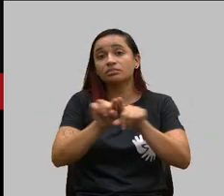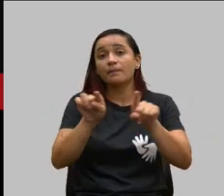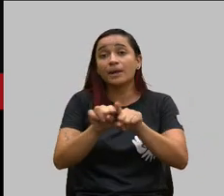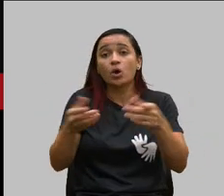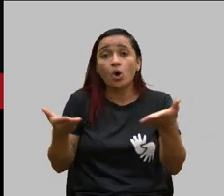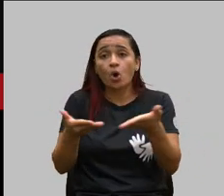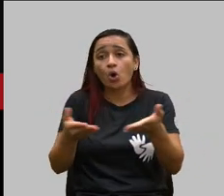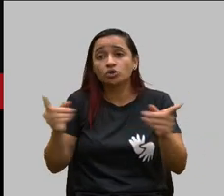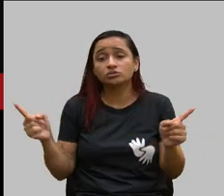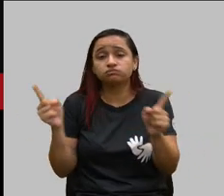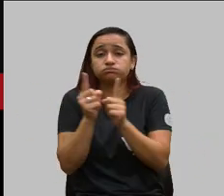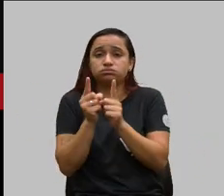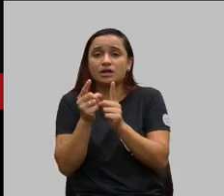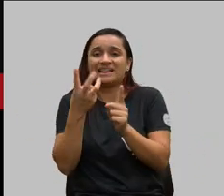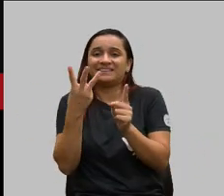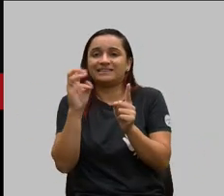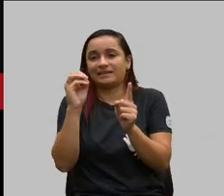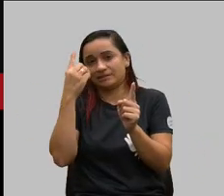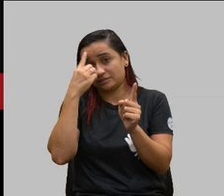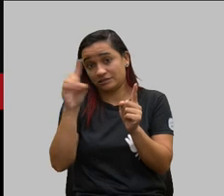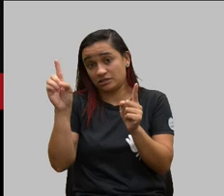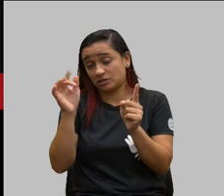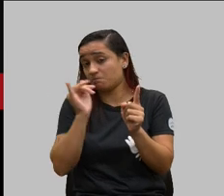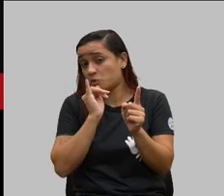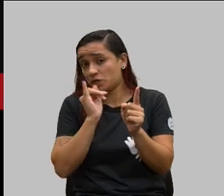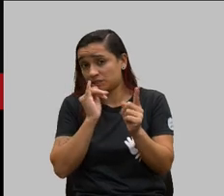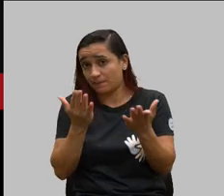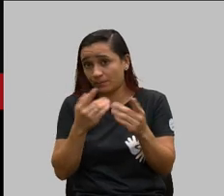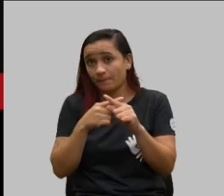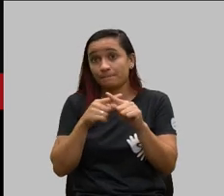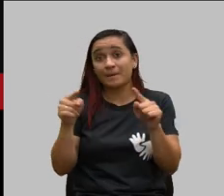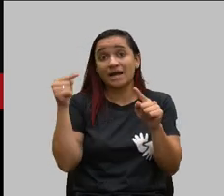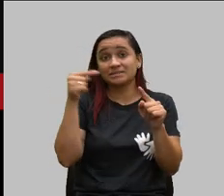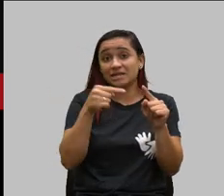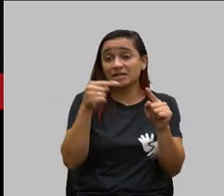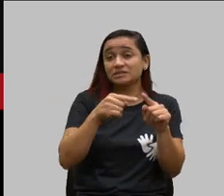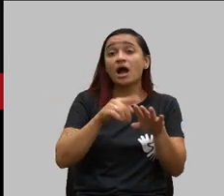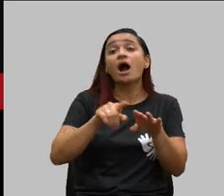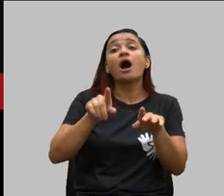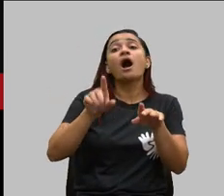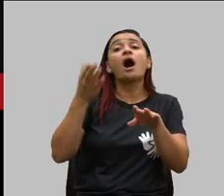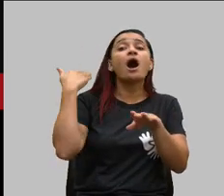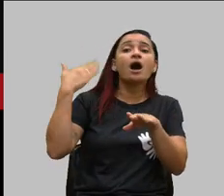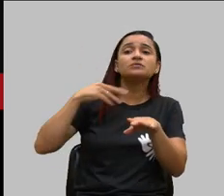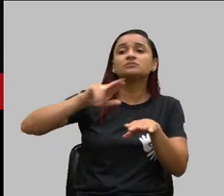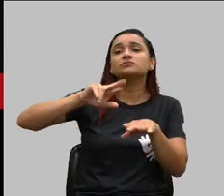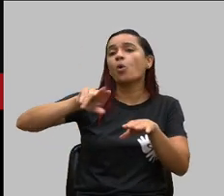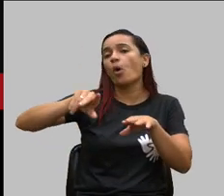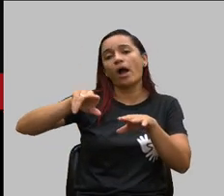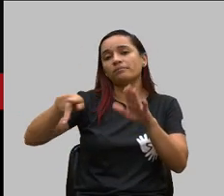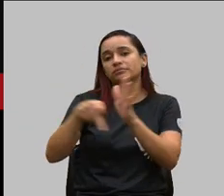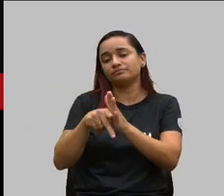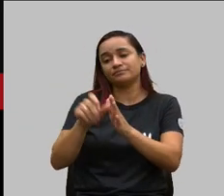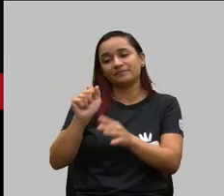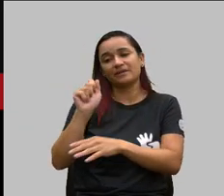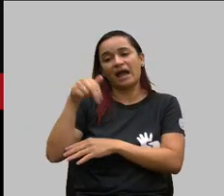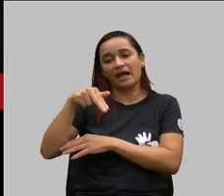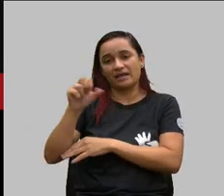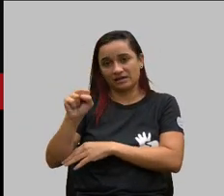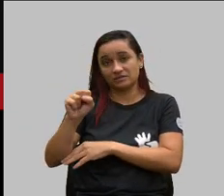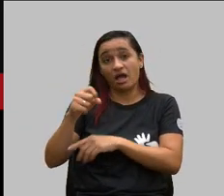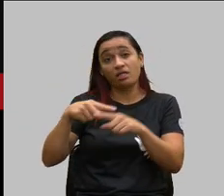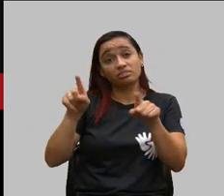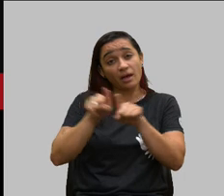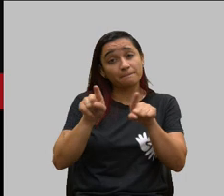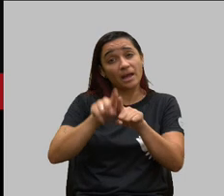reduzido a 30 por exemplo mas não era esse o regramento da agência e era inclusive vedada a aplicação